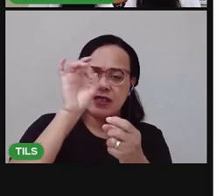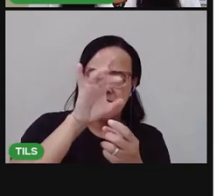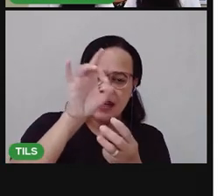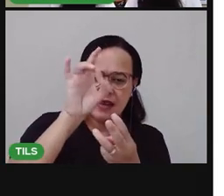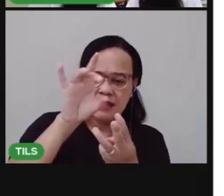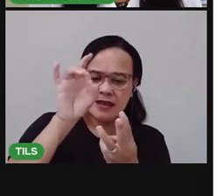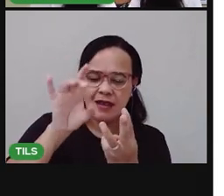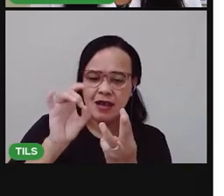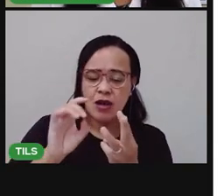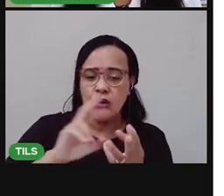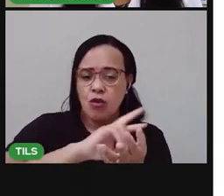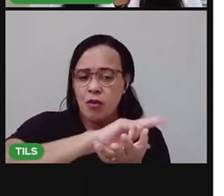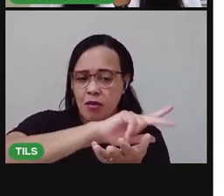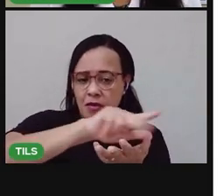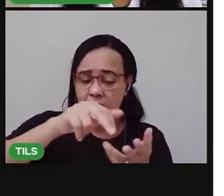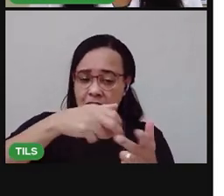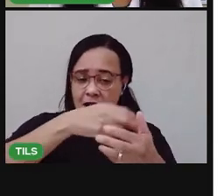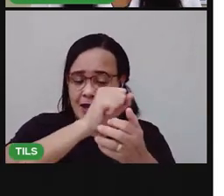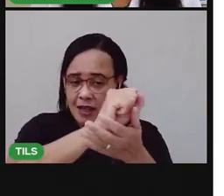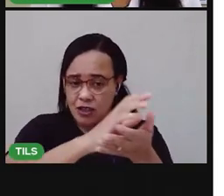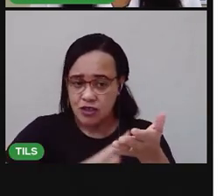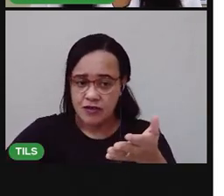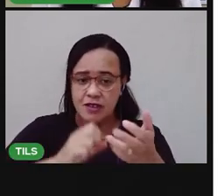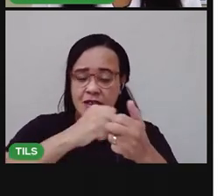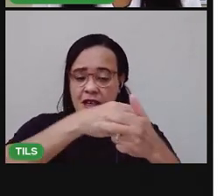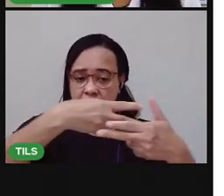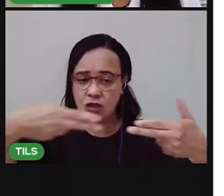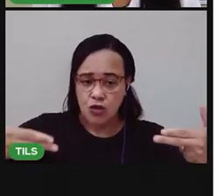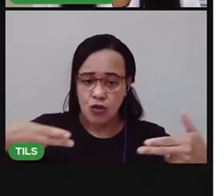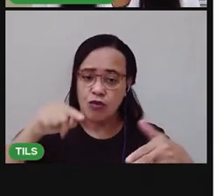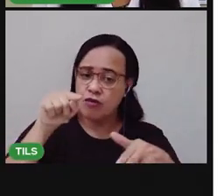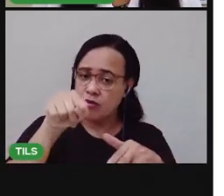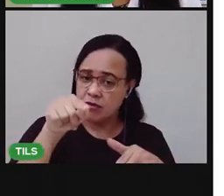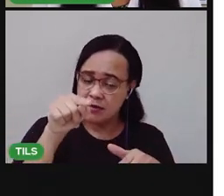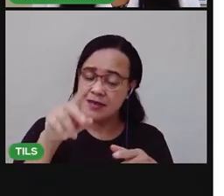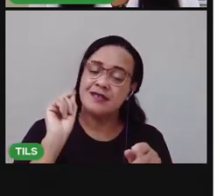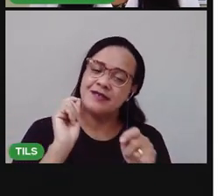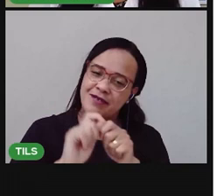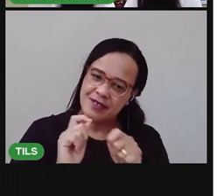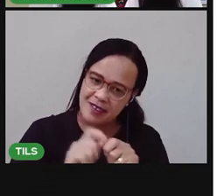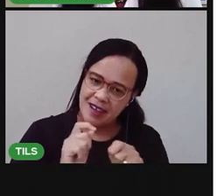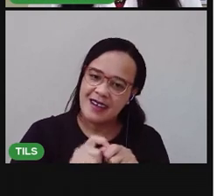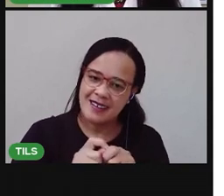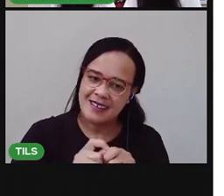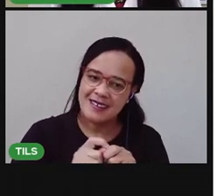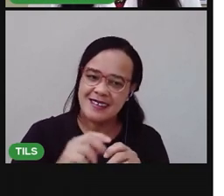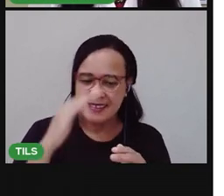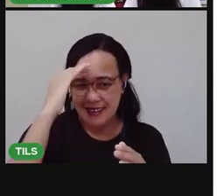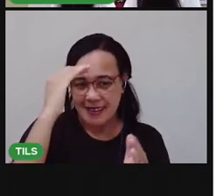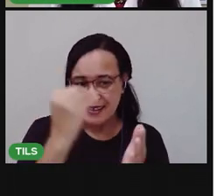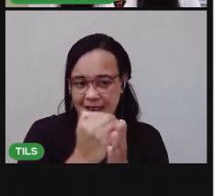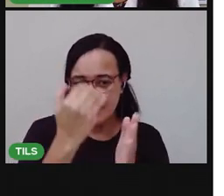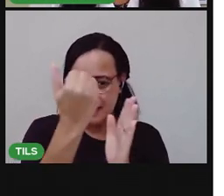diferente. E a gente conhece essa organização por rotina. Tá bom?